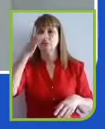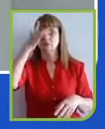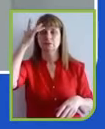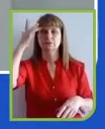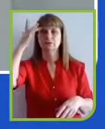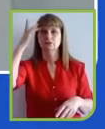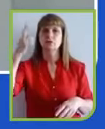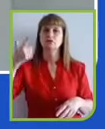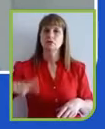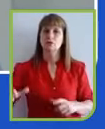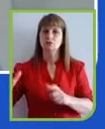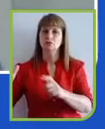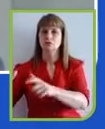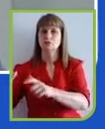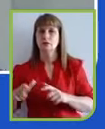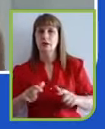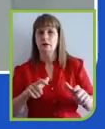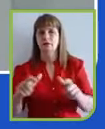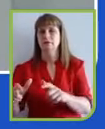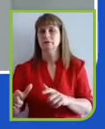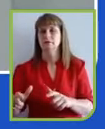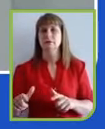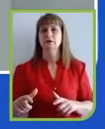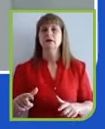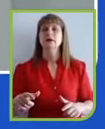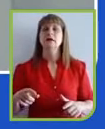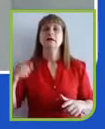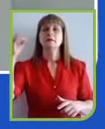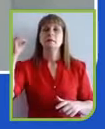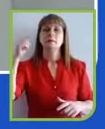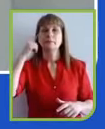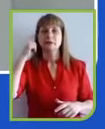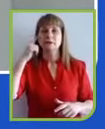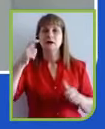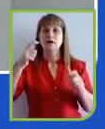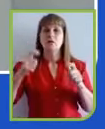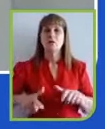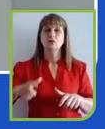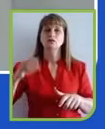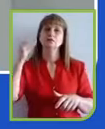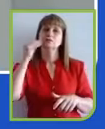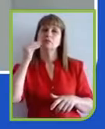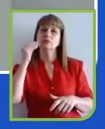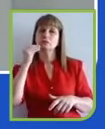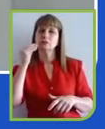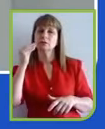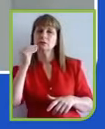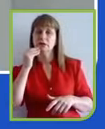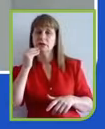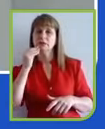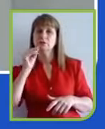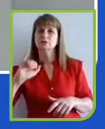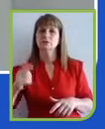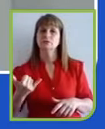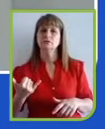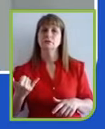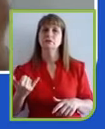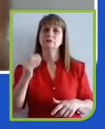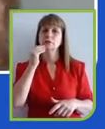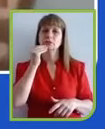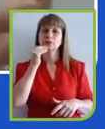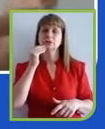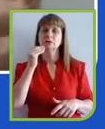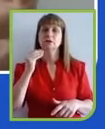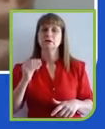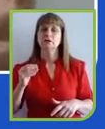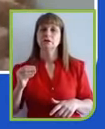estão as oportunidades para que, através dos seus negócios, você consiga ajudar nessa caminhada. E, aí,